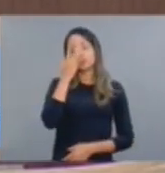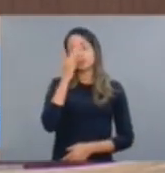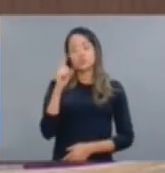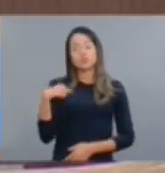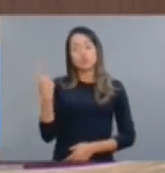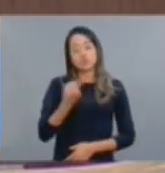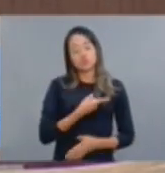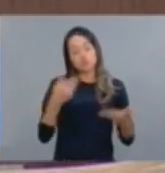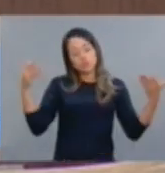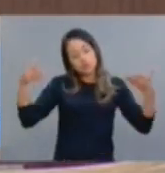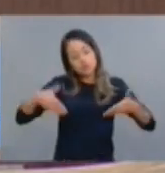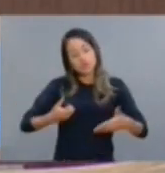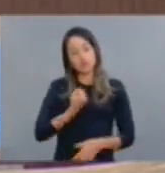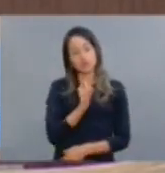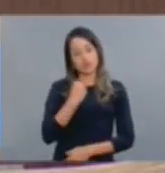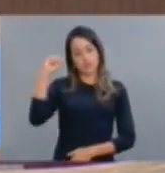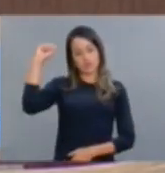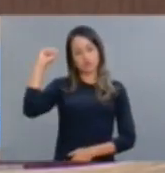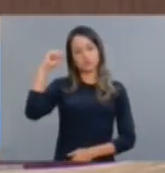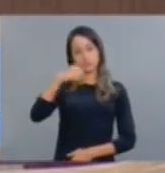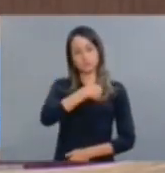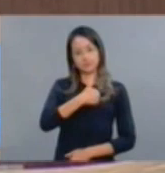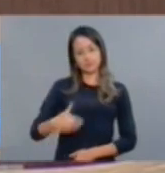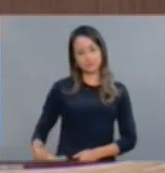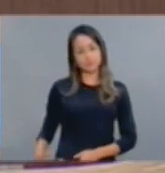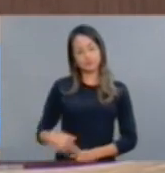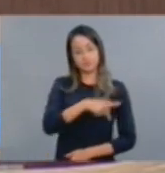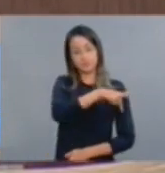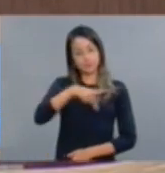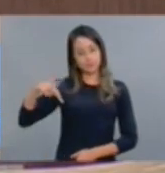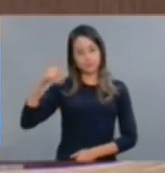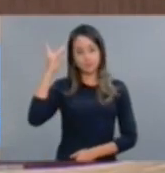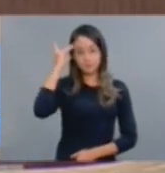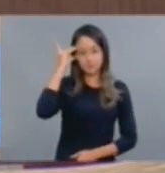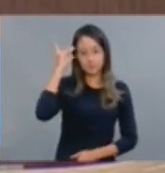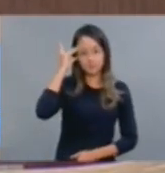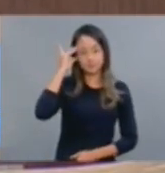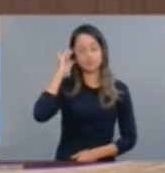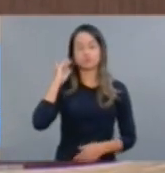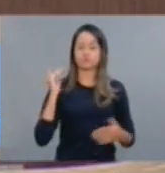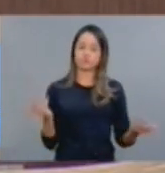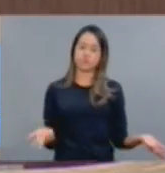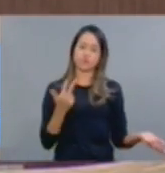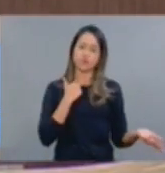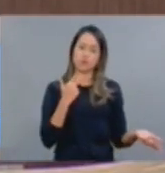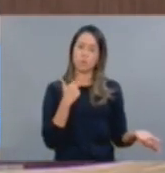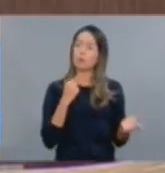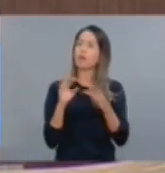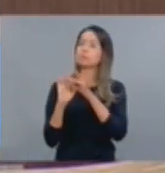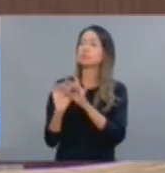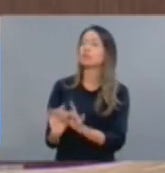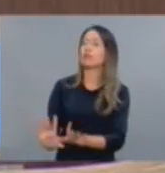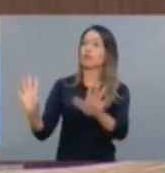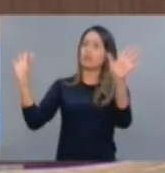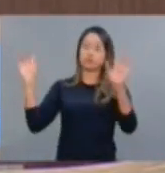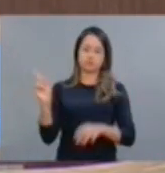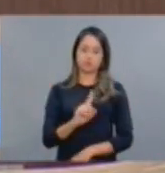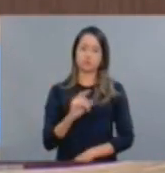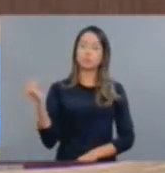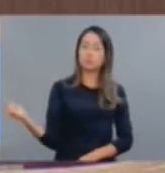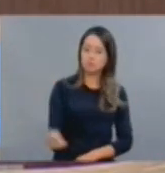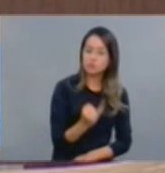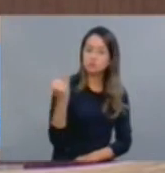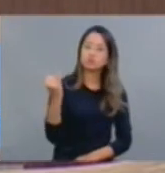para fazer a defesa do governo da presidente Dilma, e não podemos deixar destacar a importância que nesse